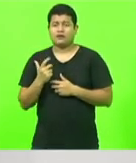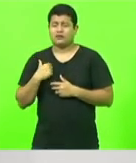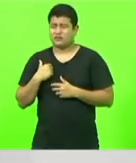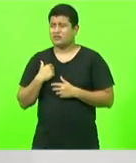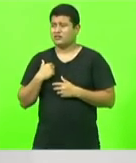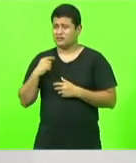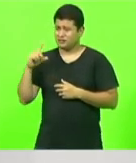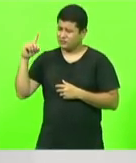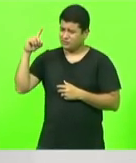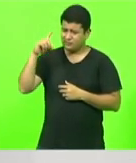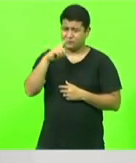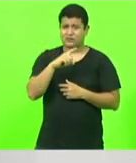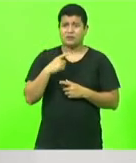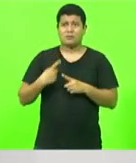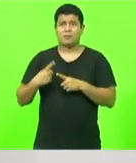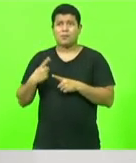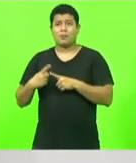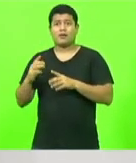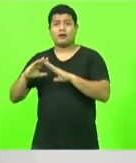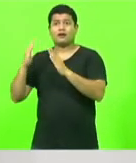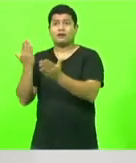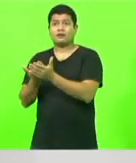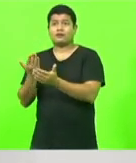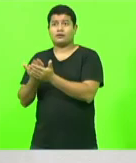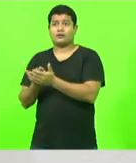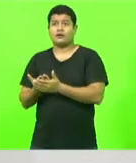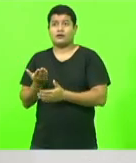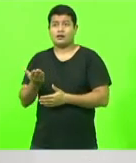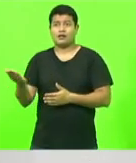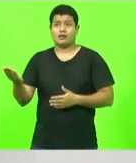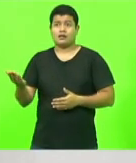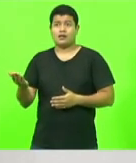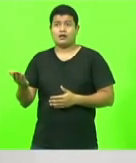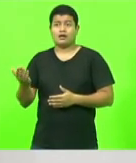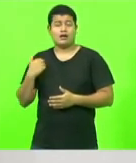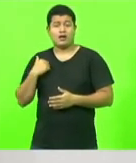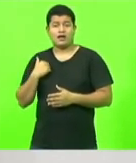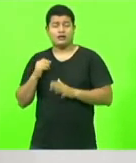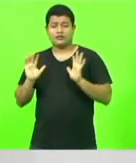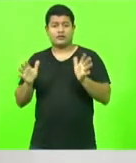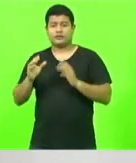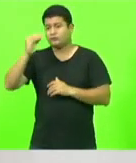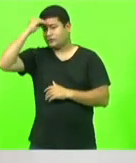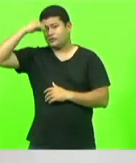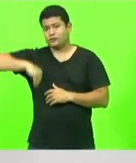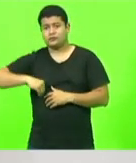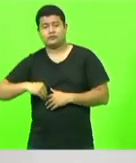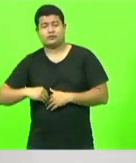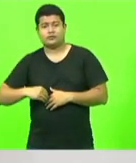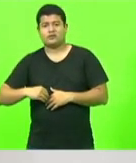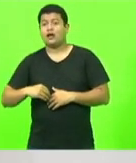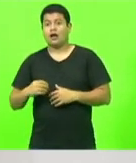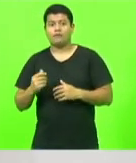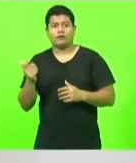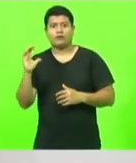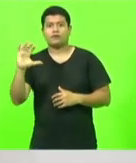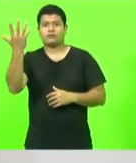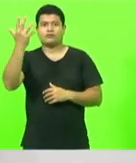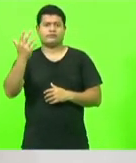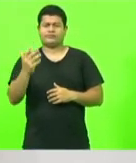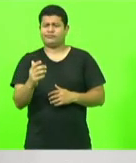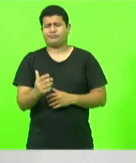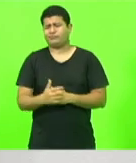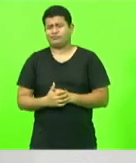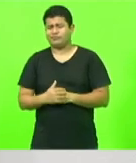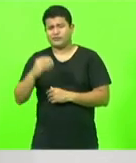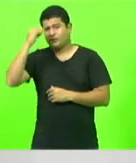escolas as pessoas já estão na fase de perder a esperança. E olha que as esperanças